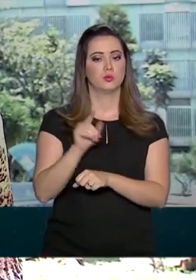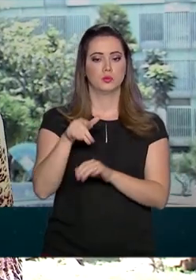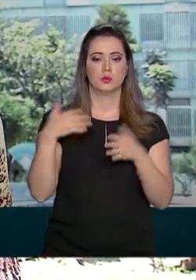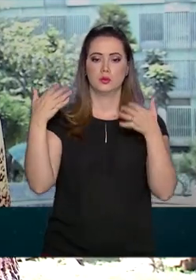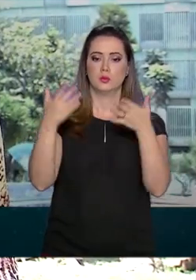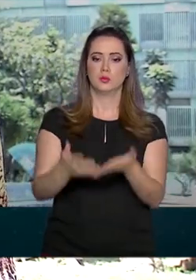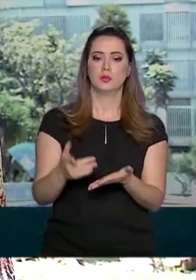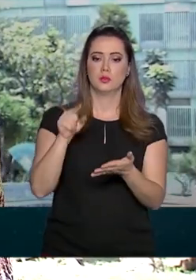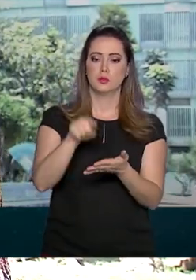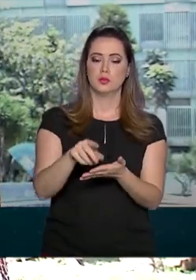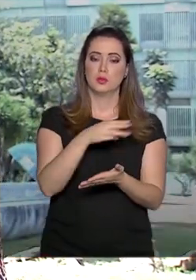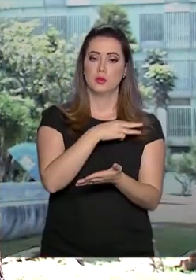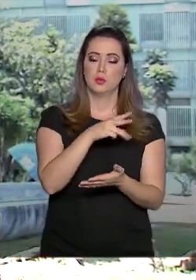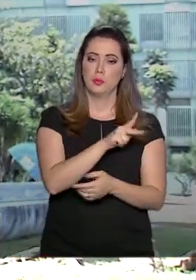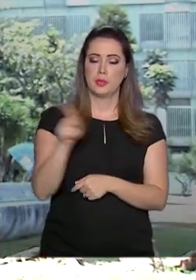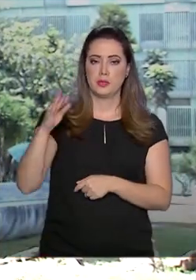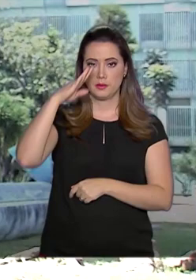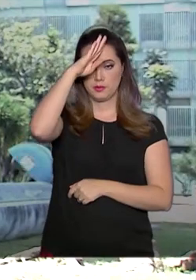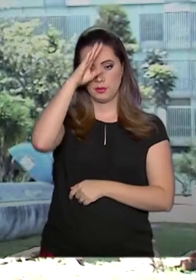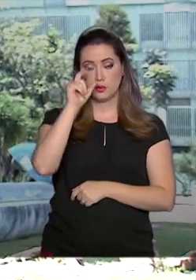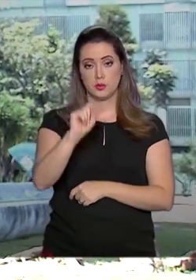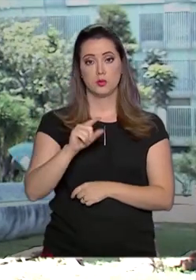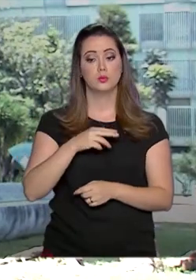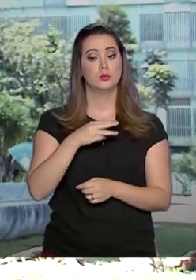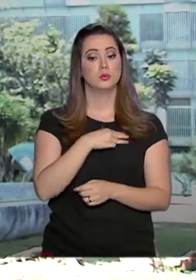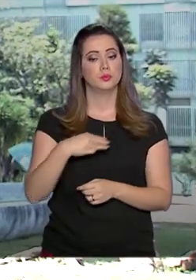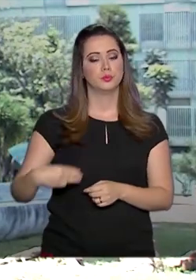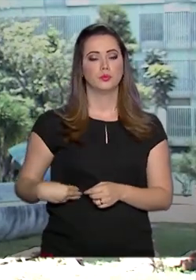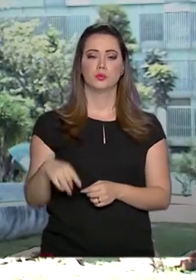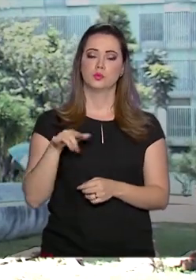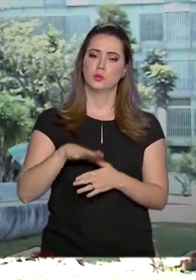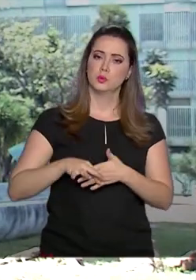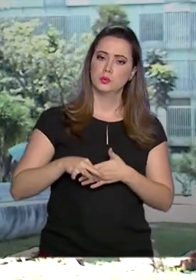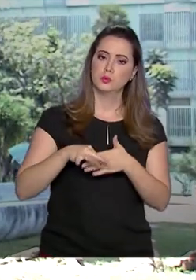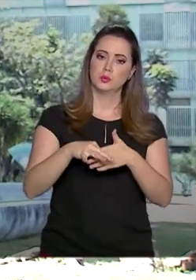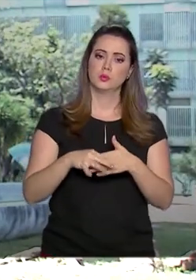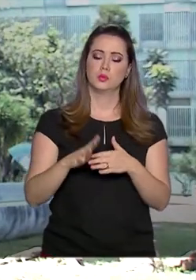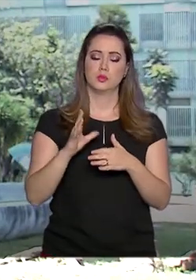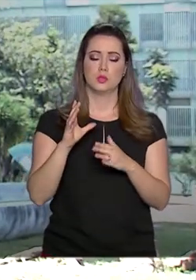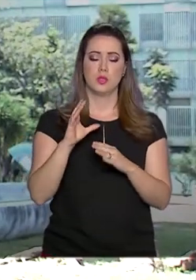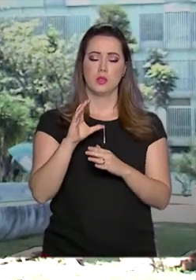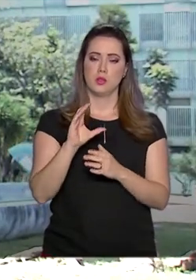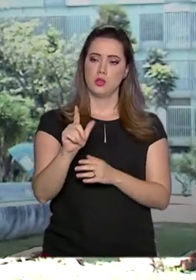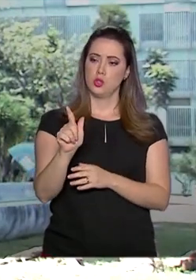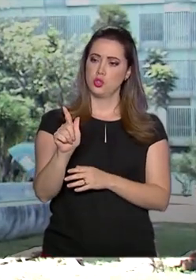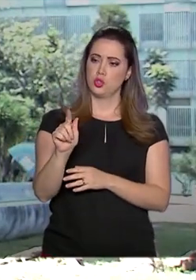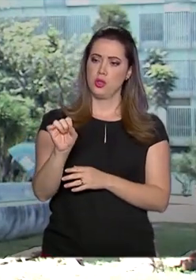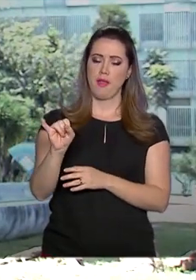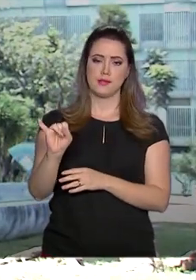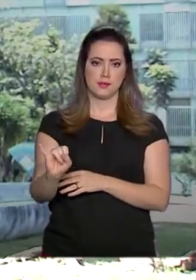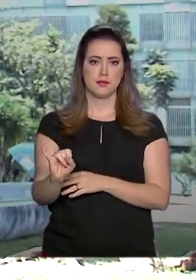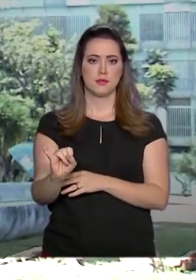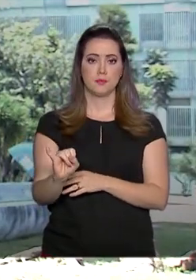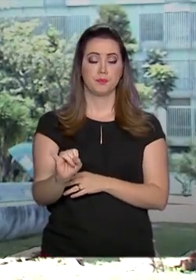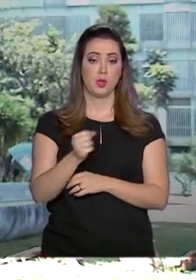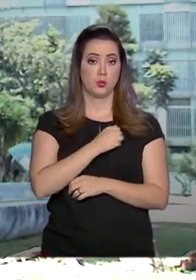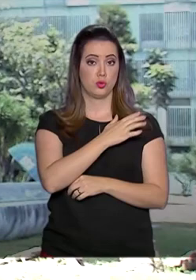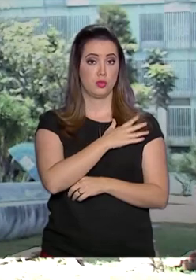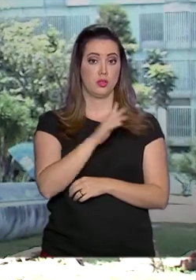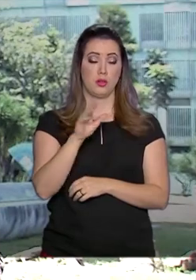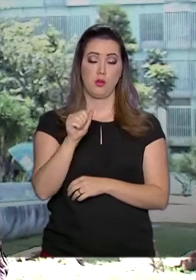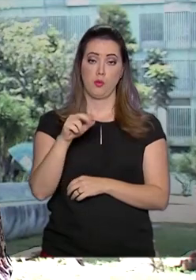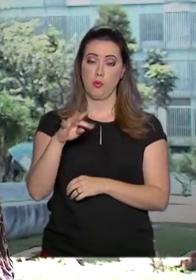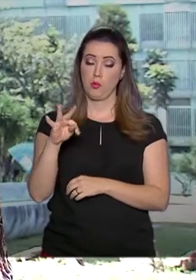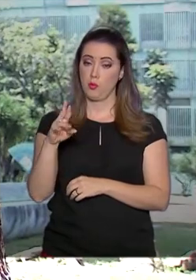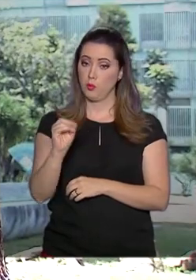Participaram dela o presidente Jair Bolsonaro, o ministro-chefe do Gabinete de Segurança Institucional, general Augusto Heleno, o ministro